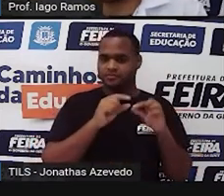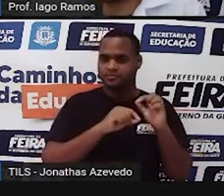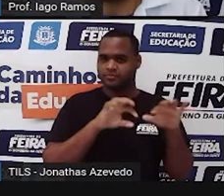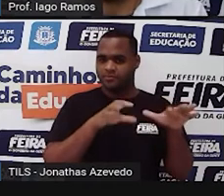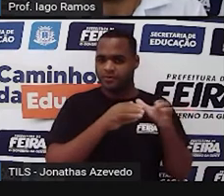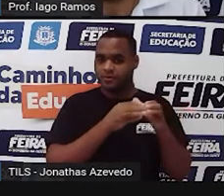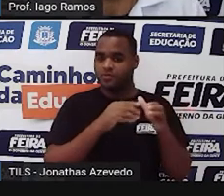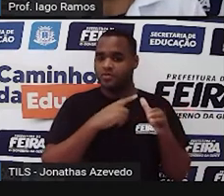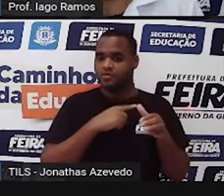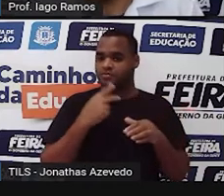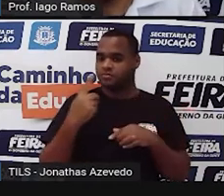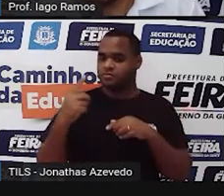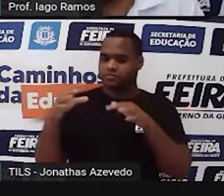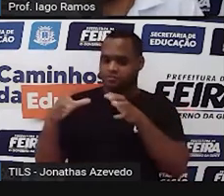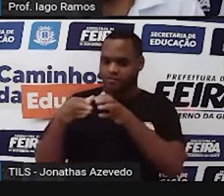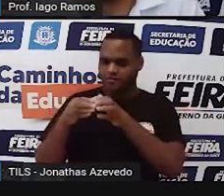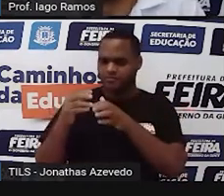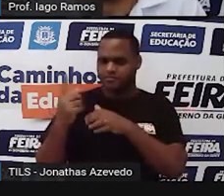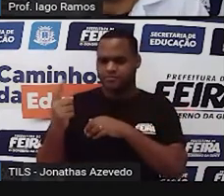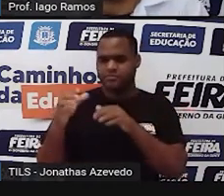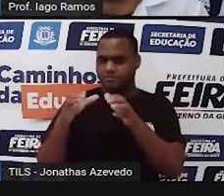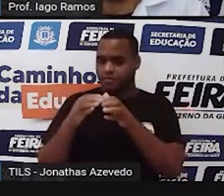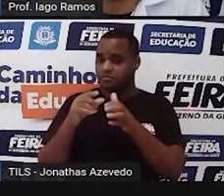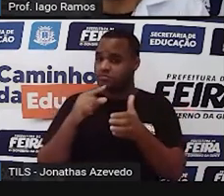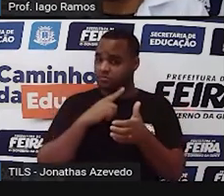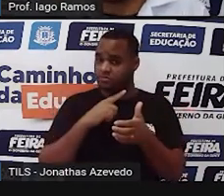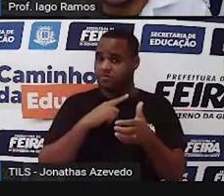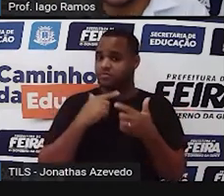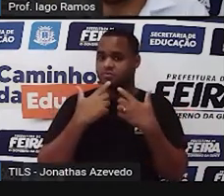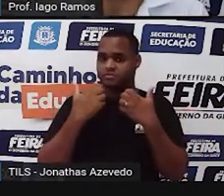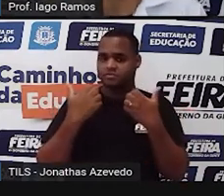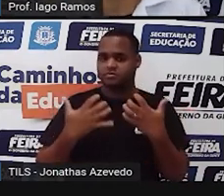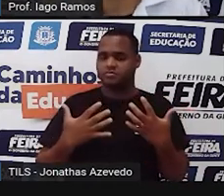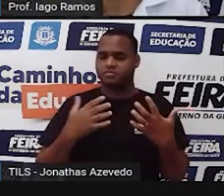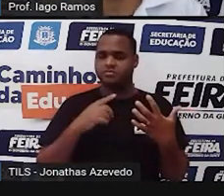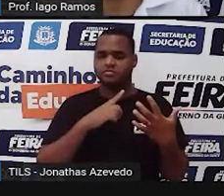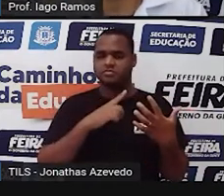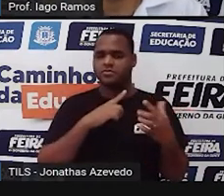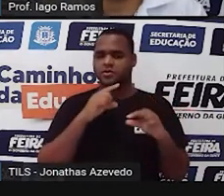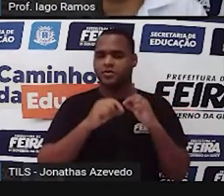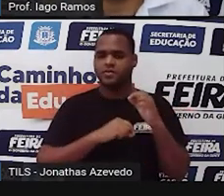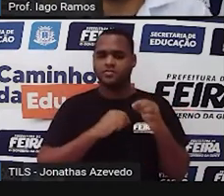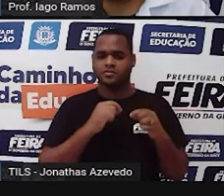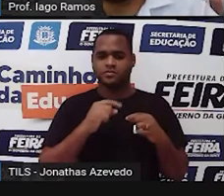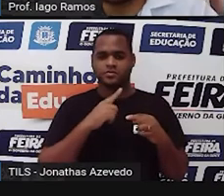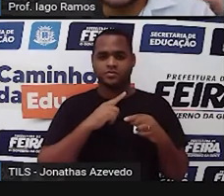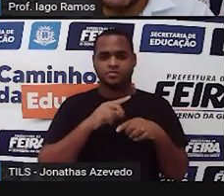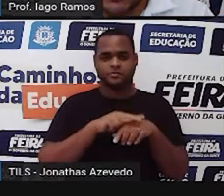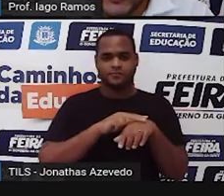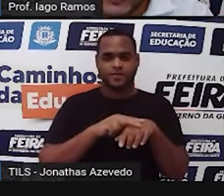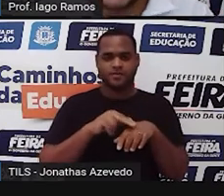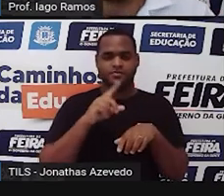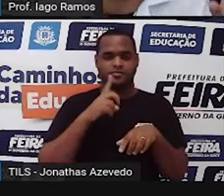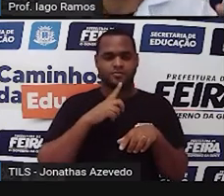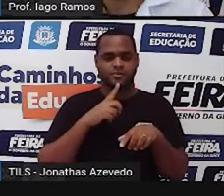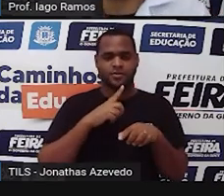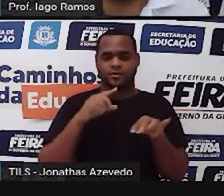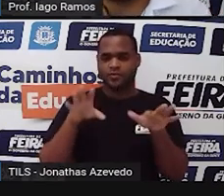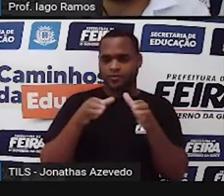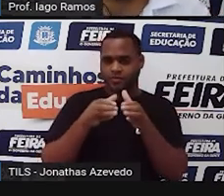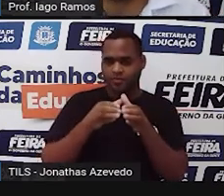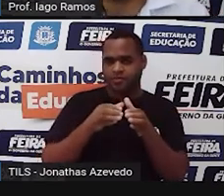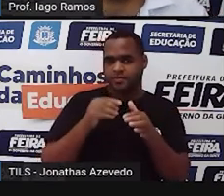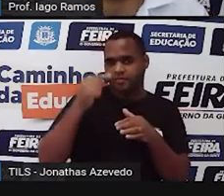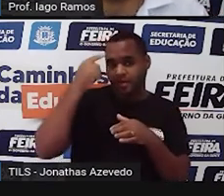capacidade. Tem, né, ali em verde, tem o grupo dos múltiplos das